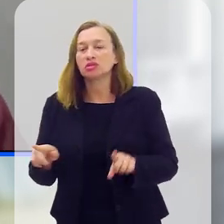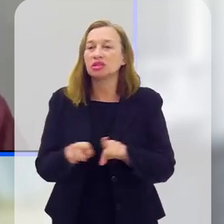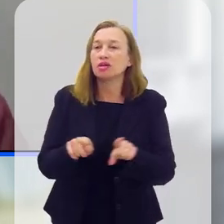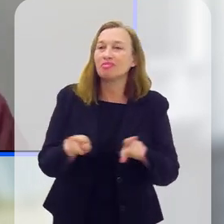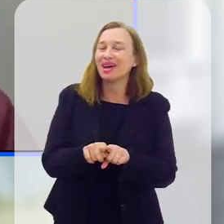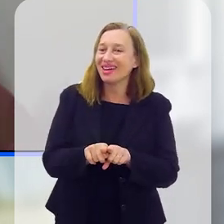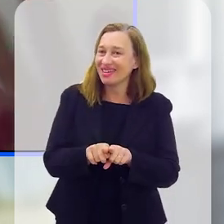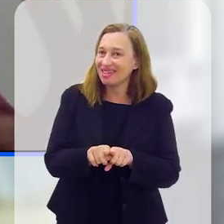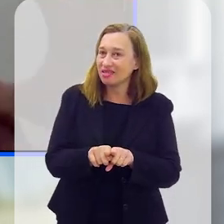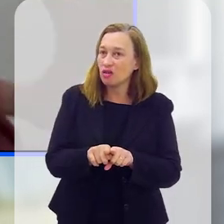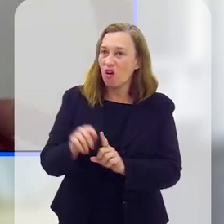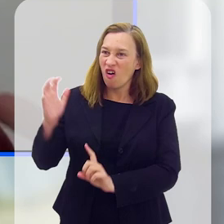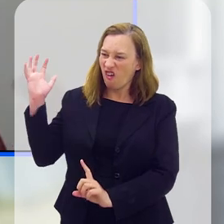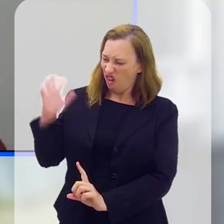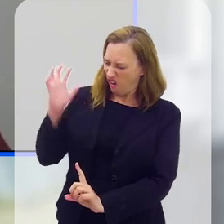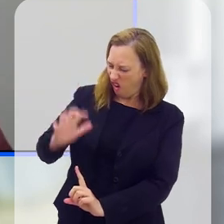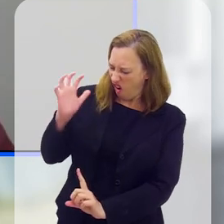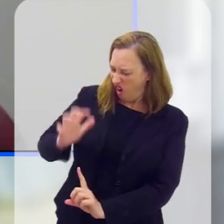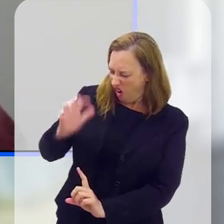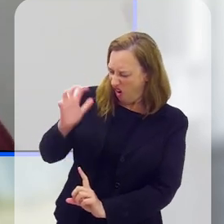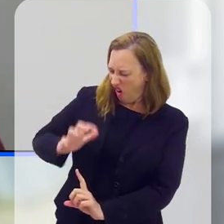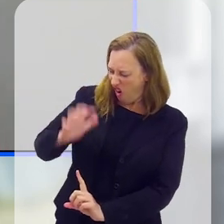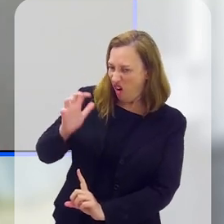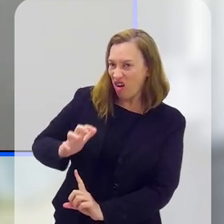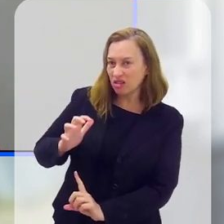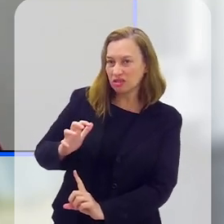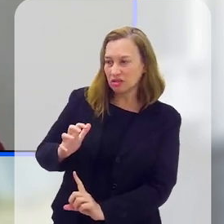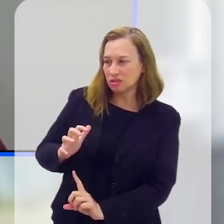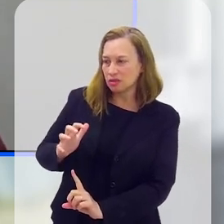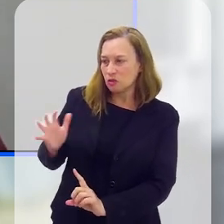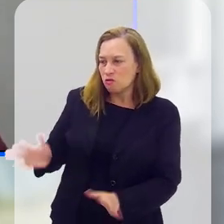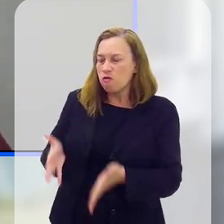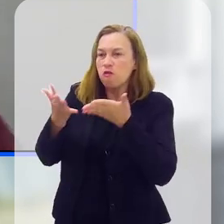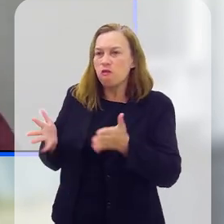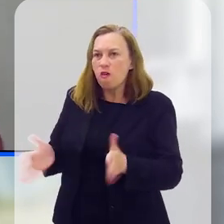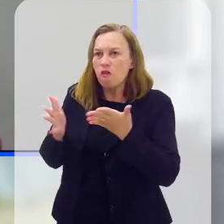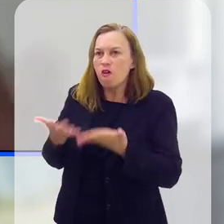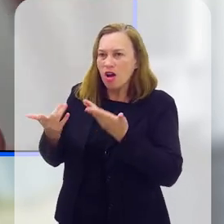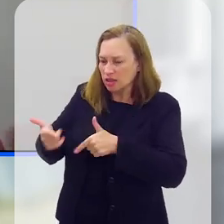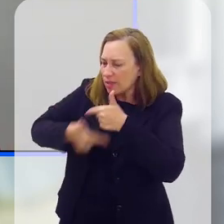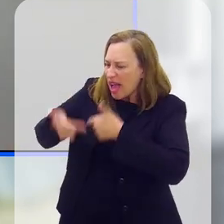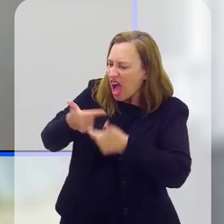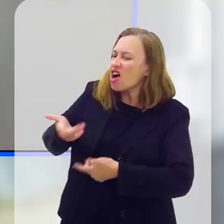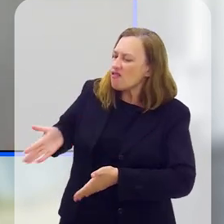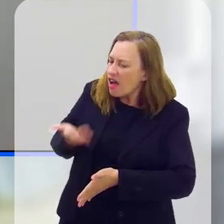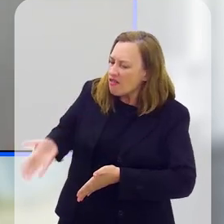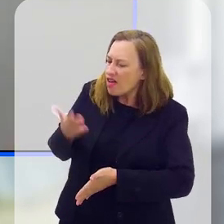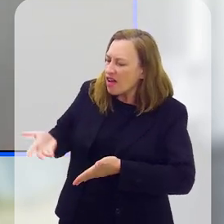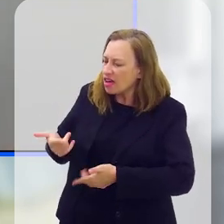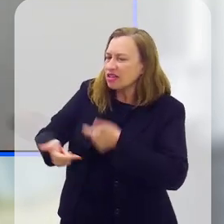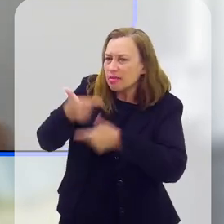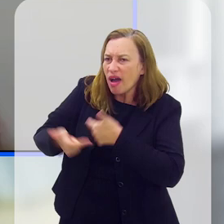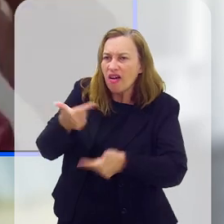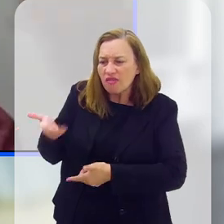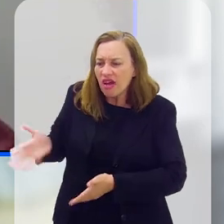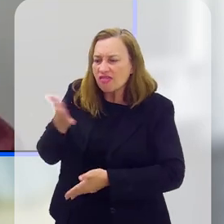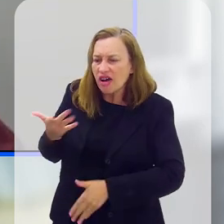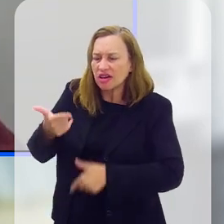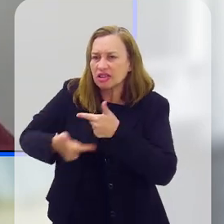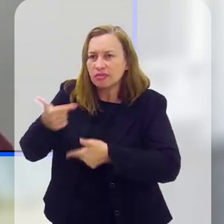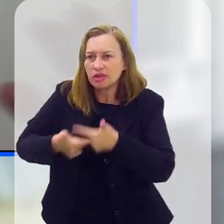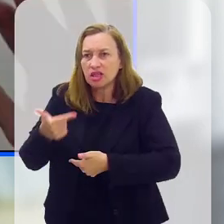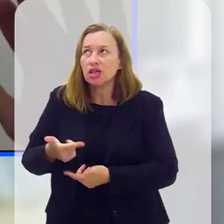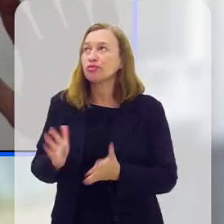Outra coisa, a pressão excessiva para alto desempenho. Nós temos hoje uma cultura de alta